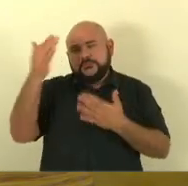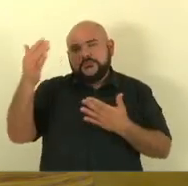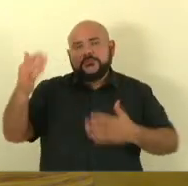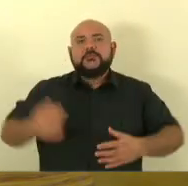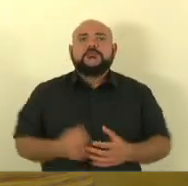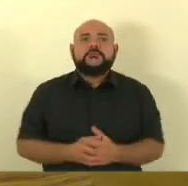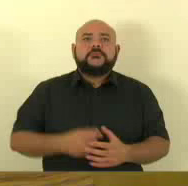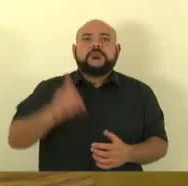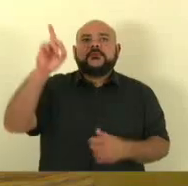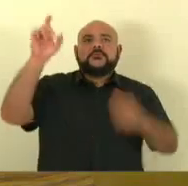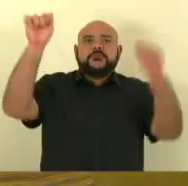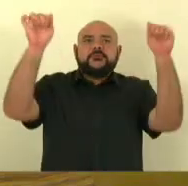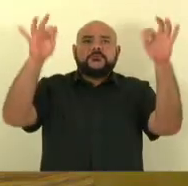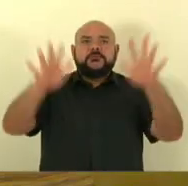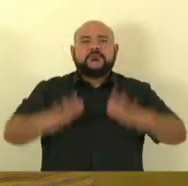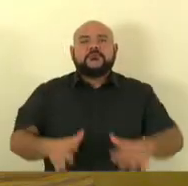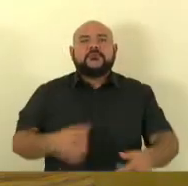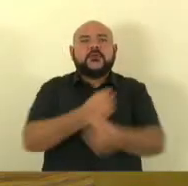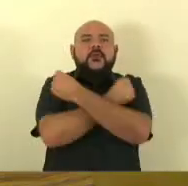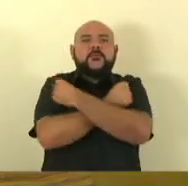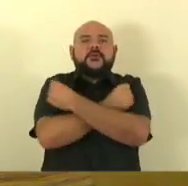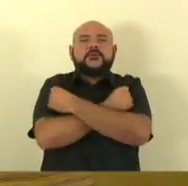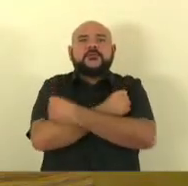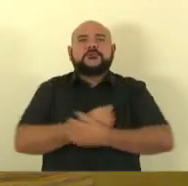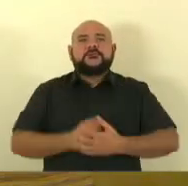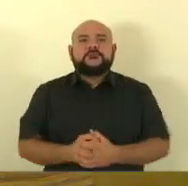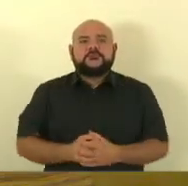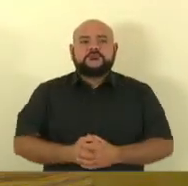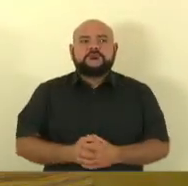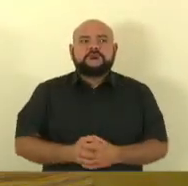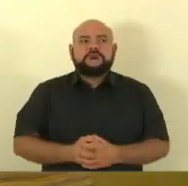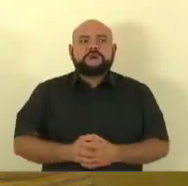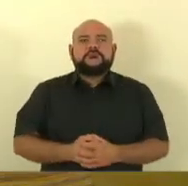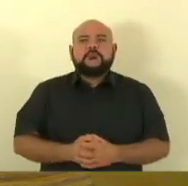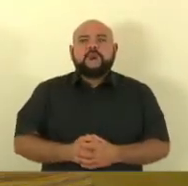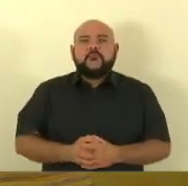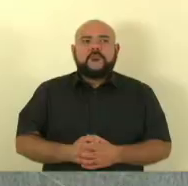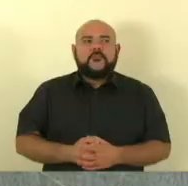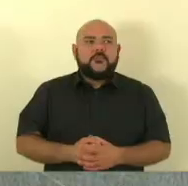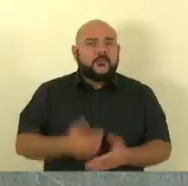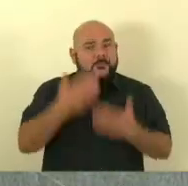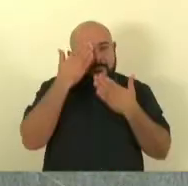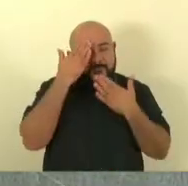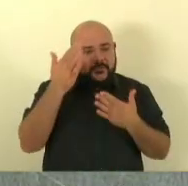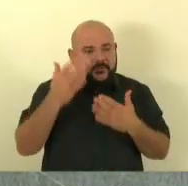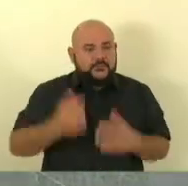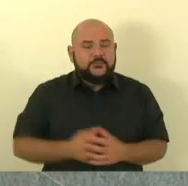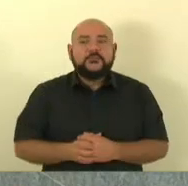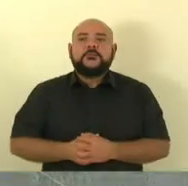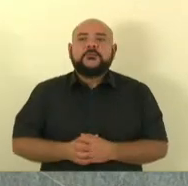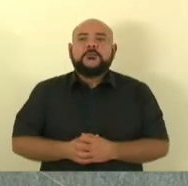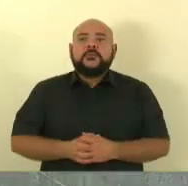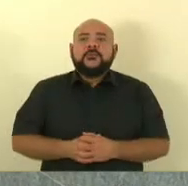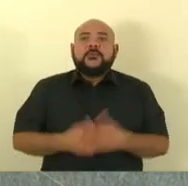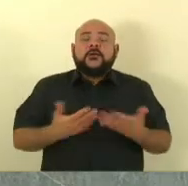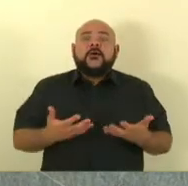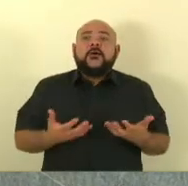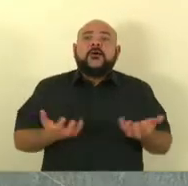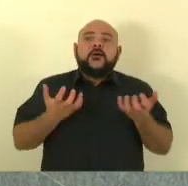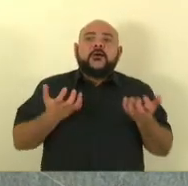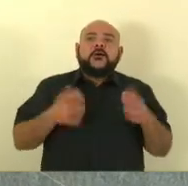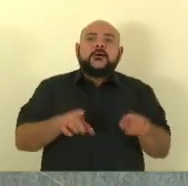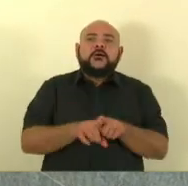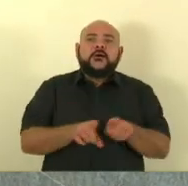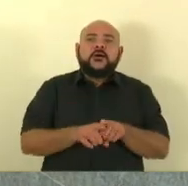abençoe todos vocês. Abraço a todos os servidores. Muito obrigado, deputado Coronel Oedito. quero aqui saudar